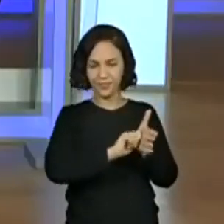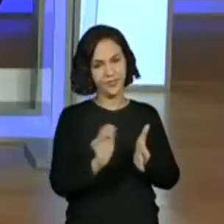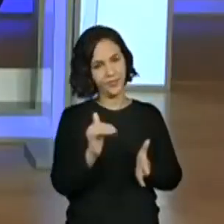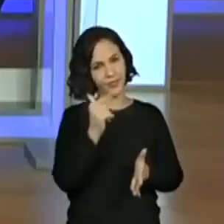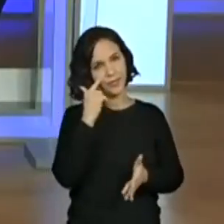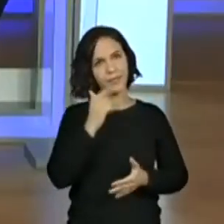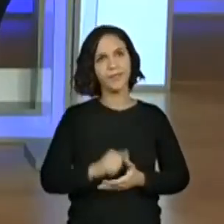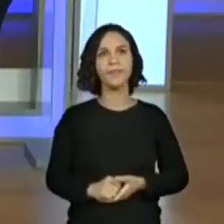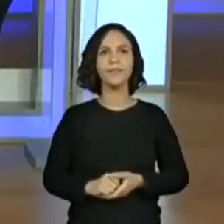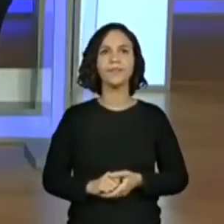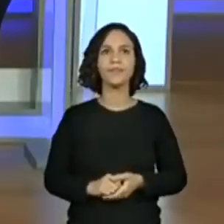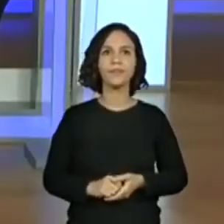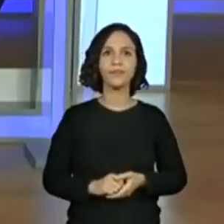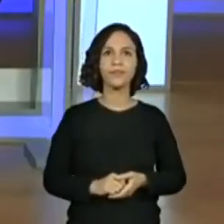lá.